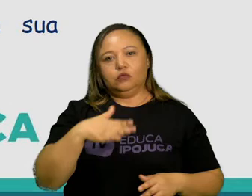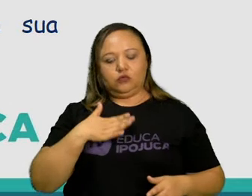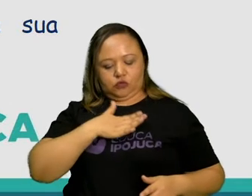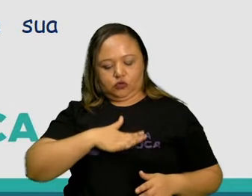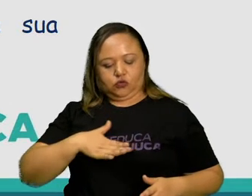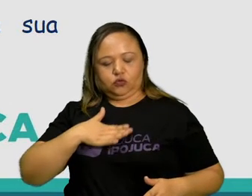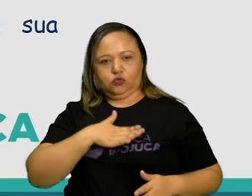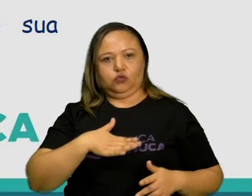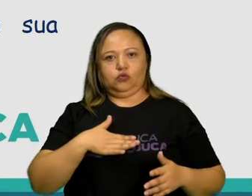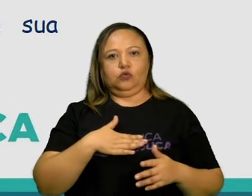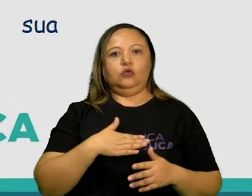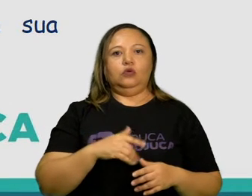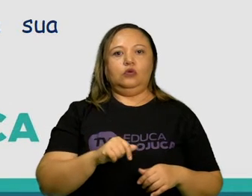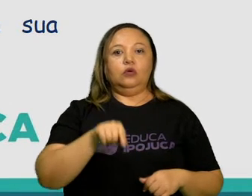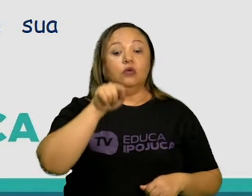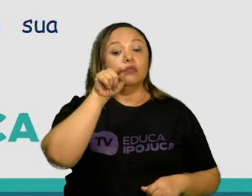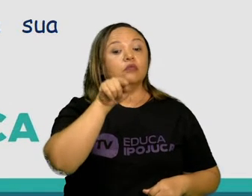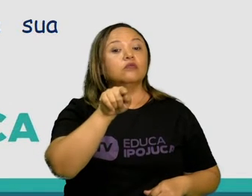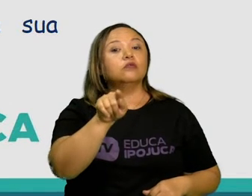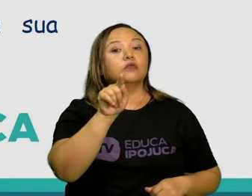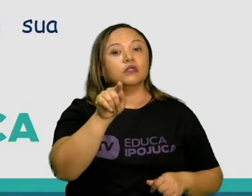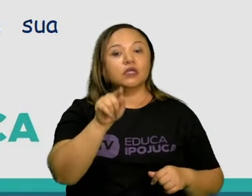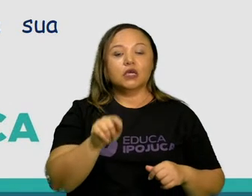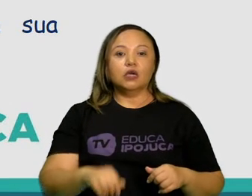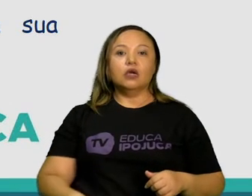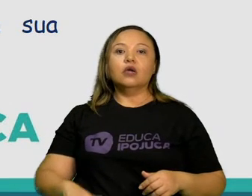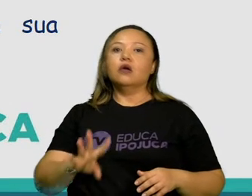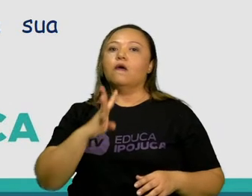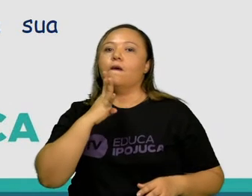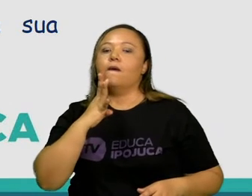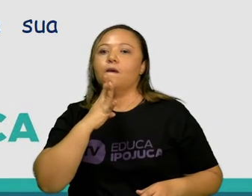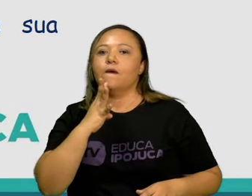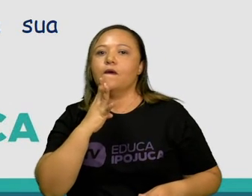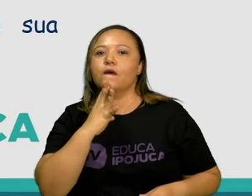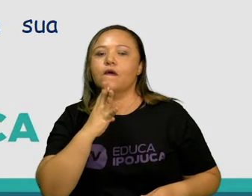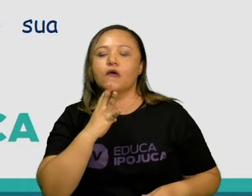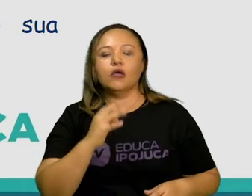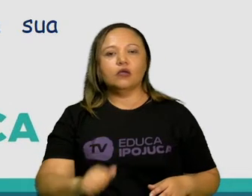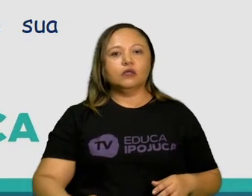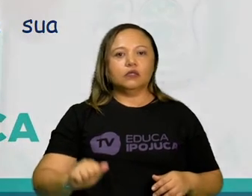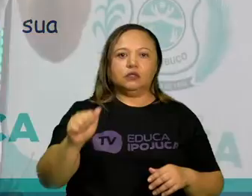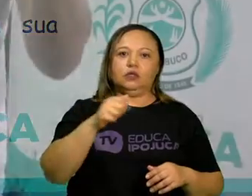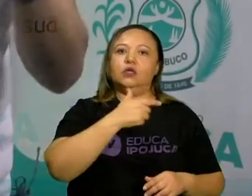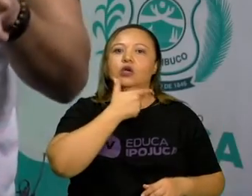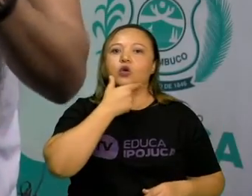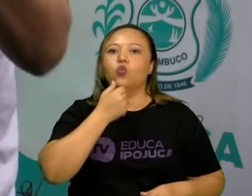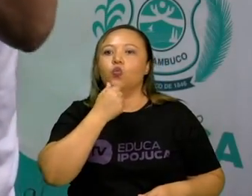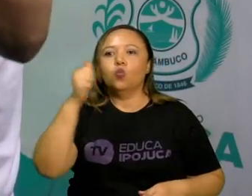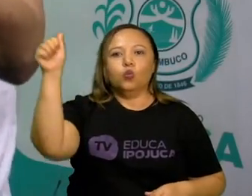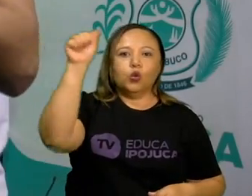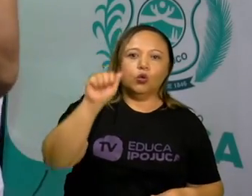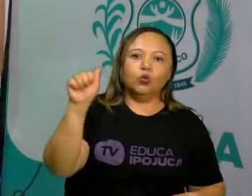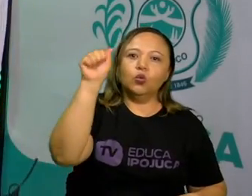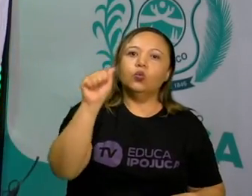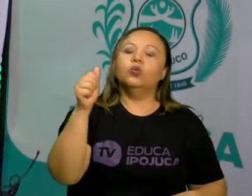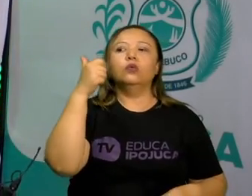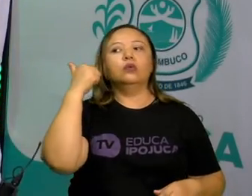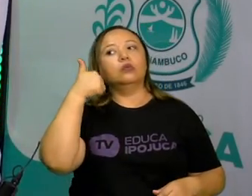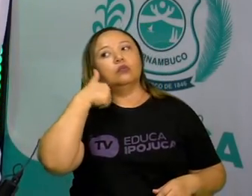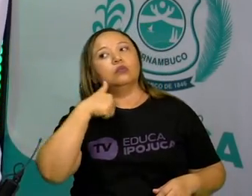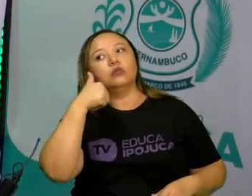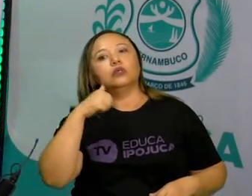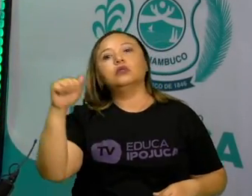ator ou atriz de teatro? Conhece, assim, pessoalmente? Não, não conheço, mas eu sei o nome de um ator ou uma atriz, está valendo.